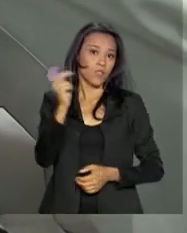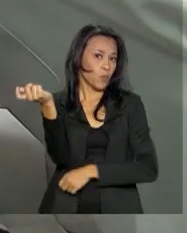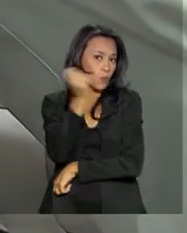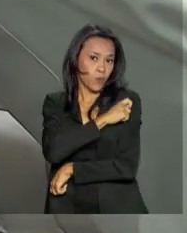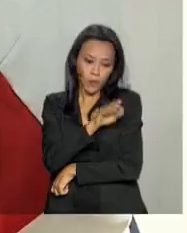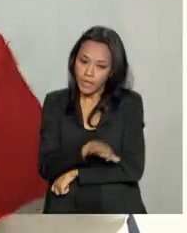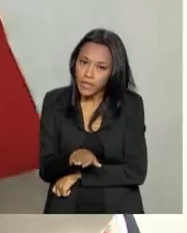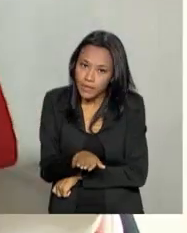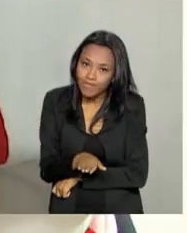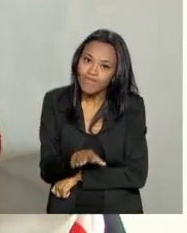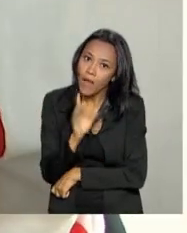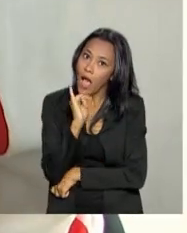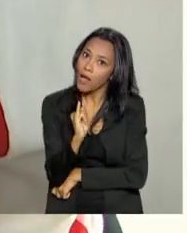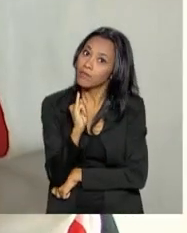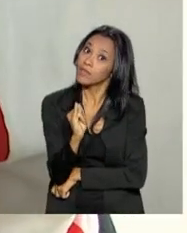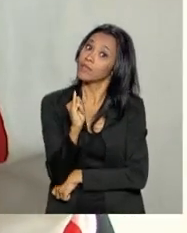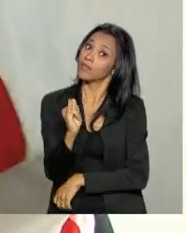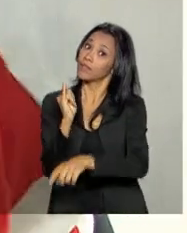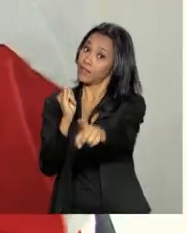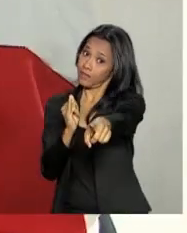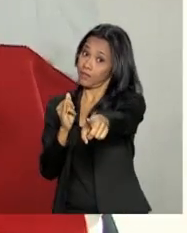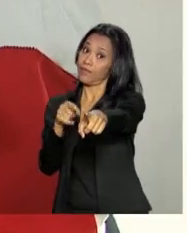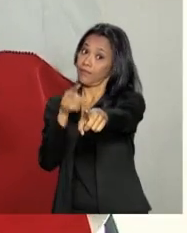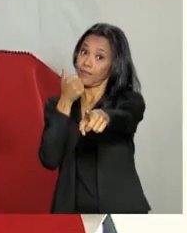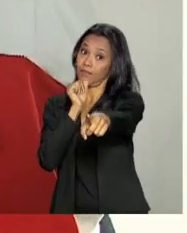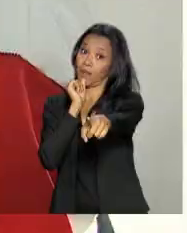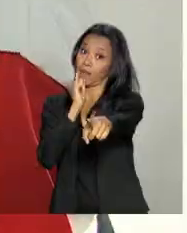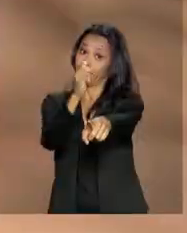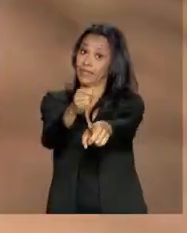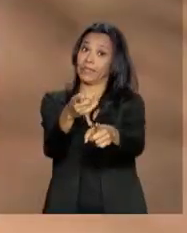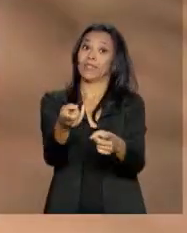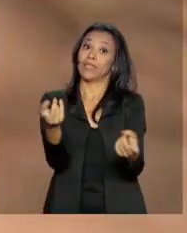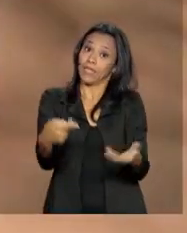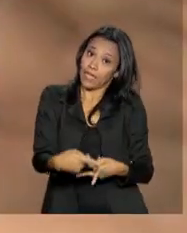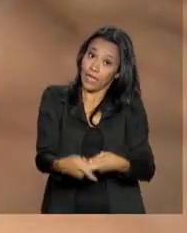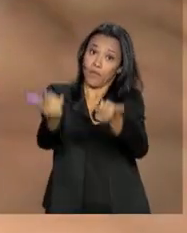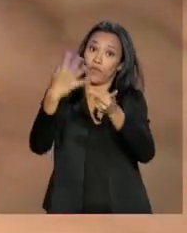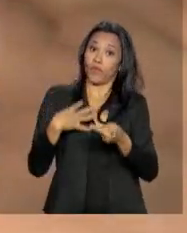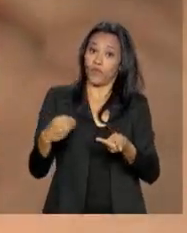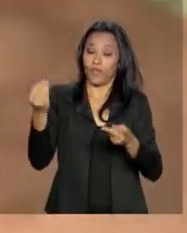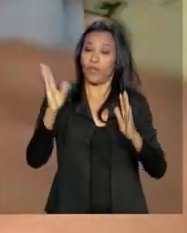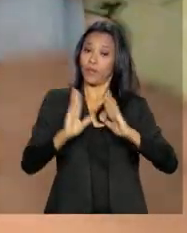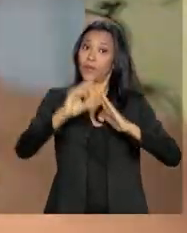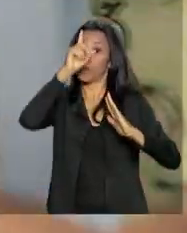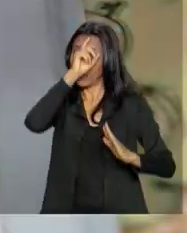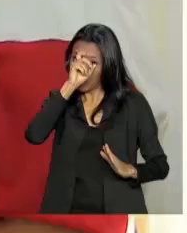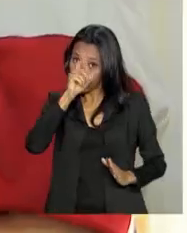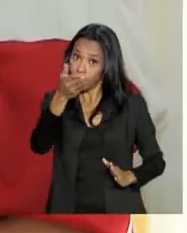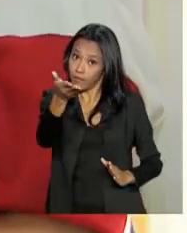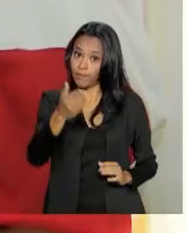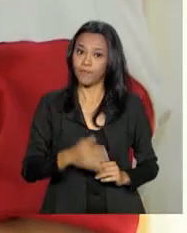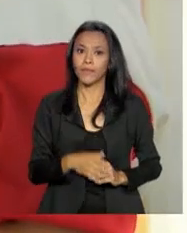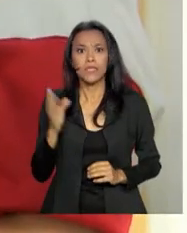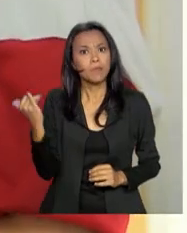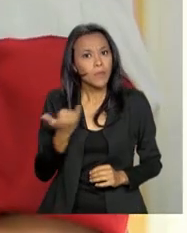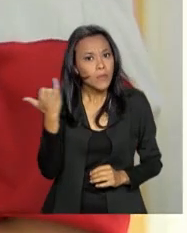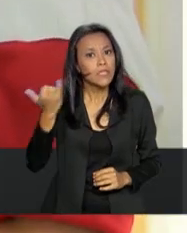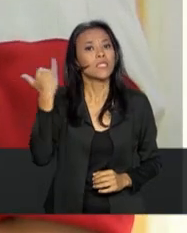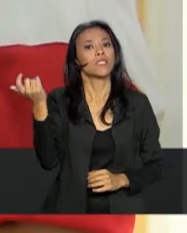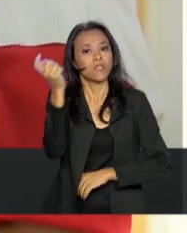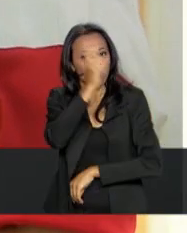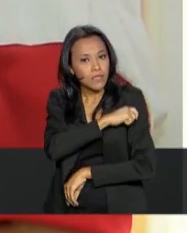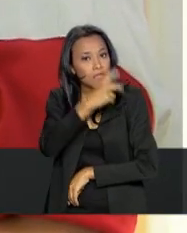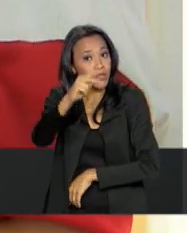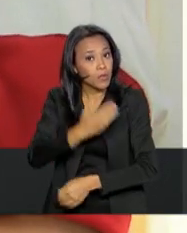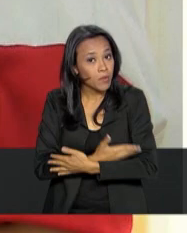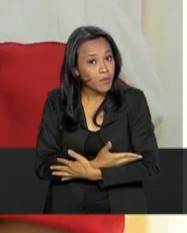crianças, fica a recomendação da Maria Aparecida, que levou o filho Miguel ao posto de saúde. É muito importante vacinar o